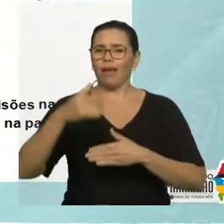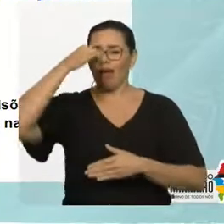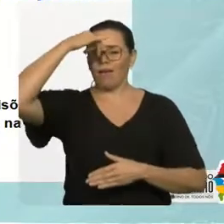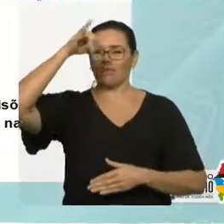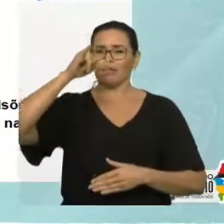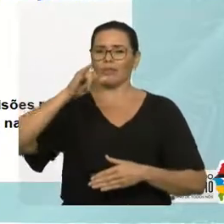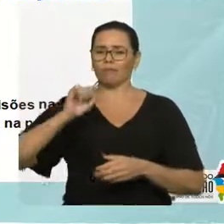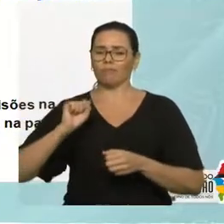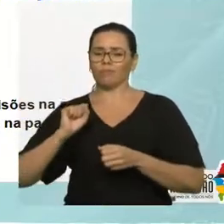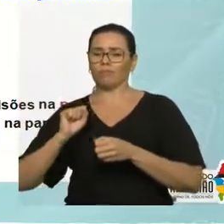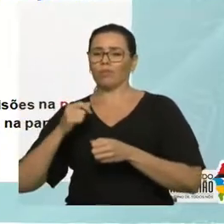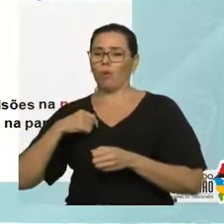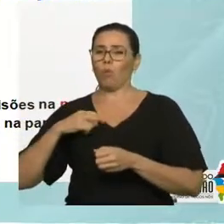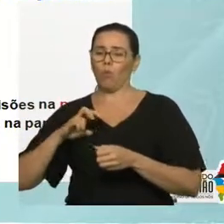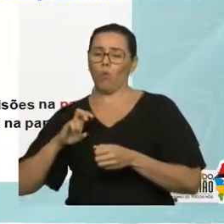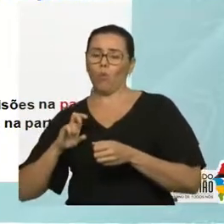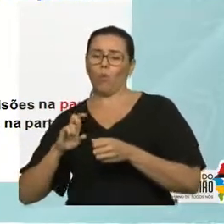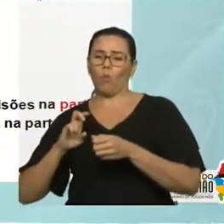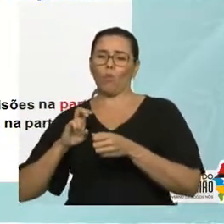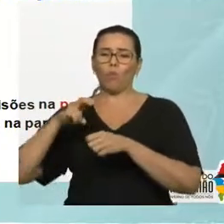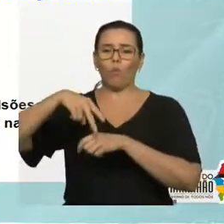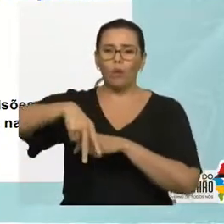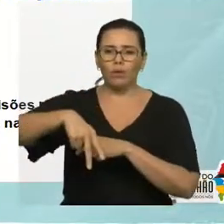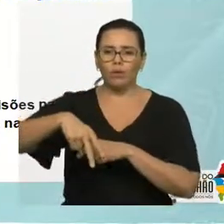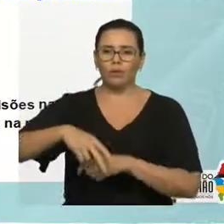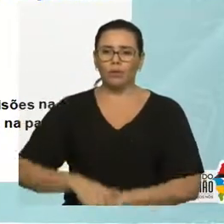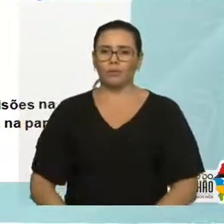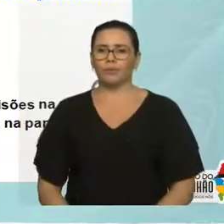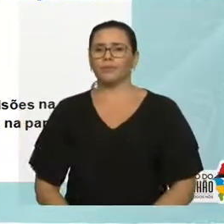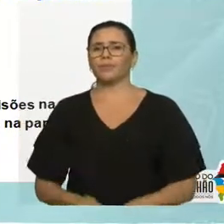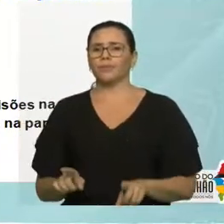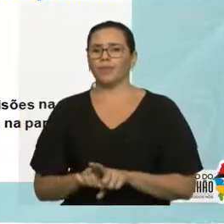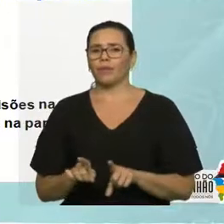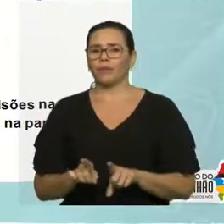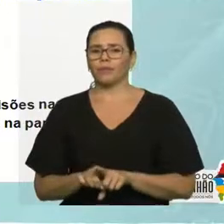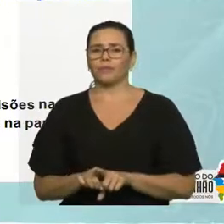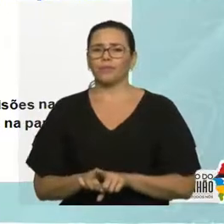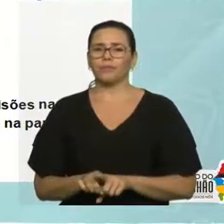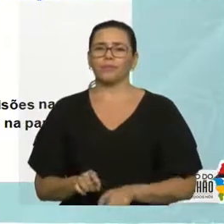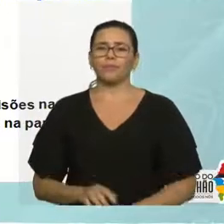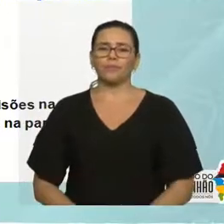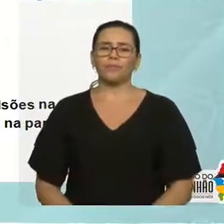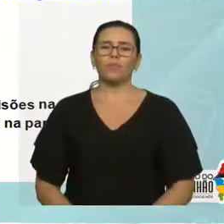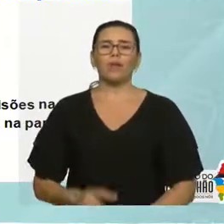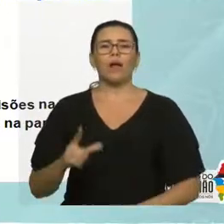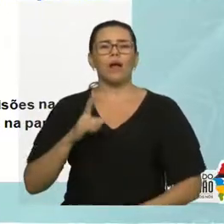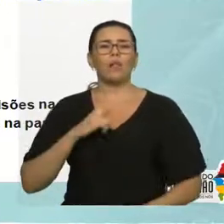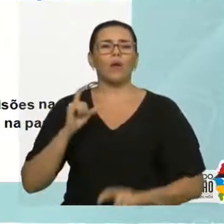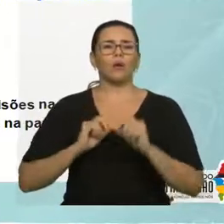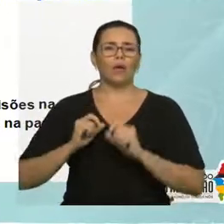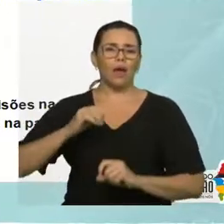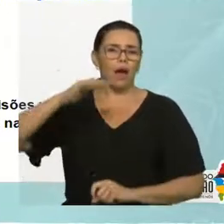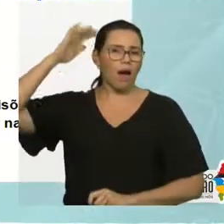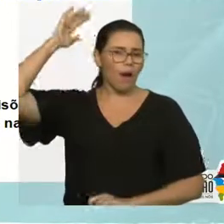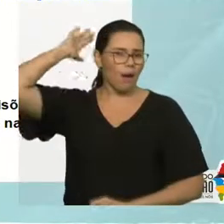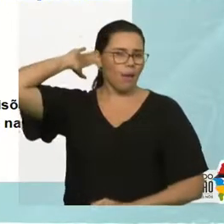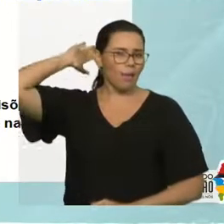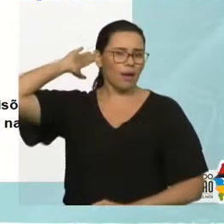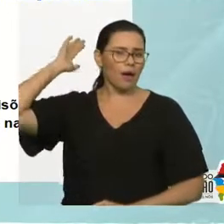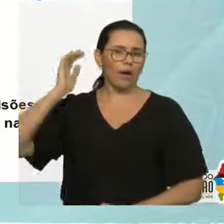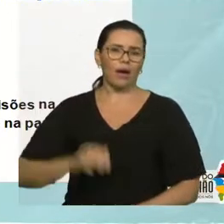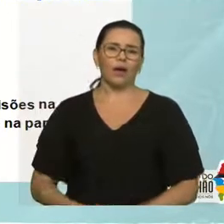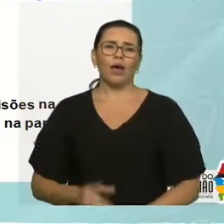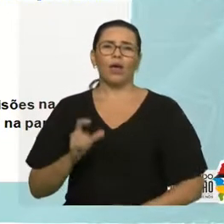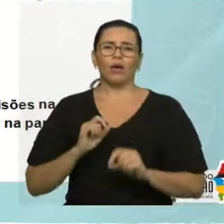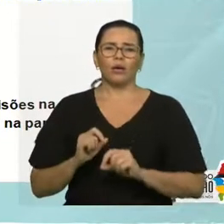que o cinto de segurança protege contra as colisões na parte dianteira do carro, o apoio da cabeça protege contra as colisões na parte traseira, o que pode provocar sérios danos